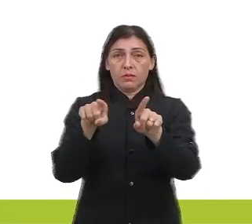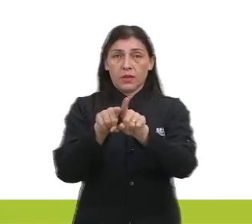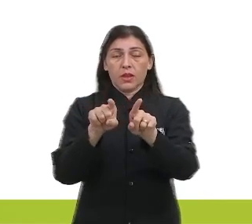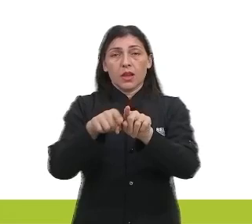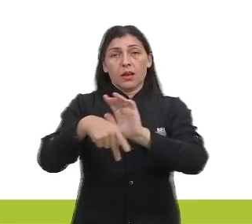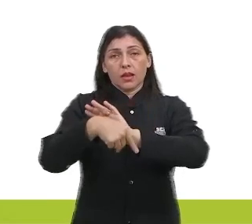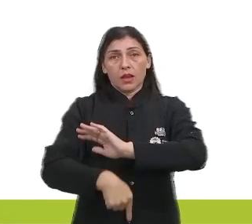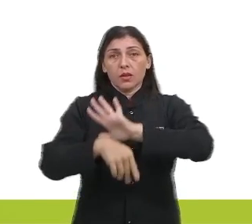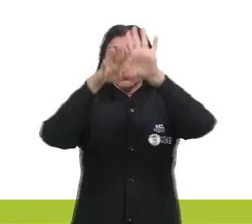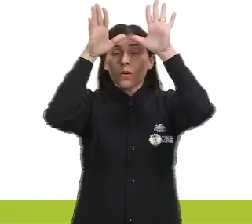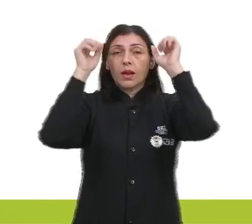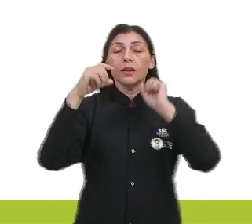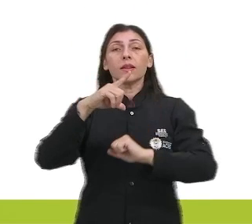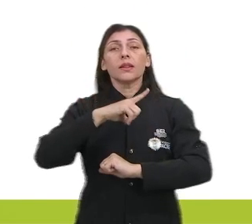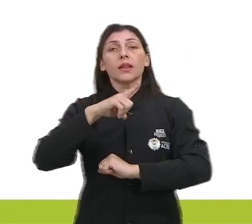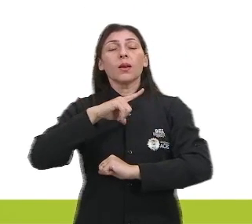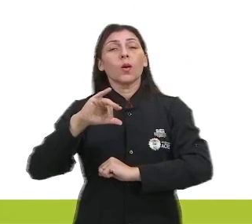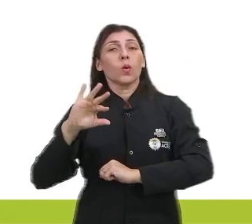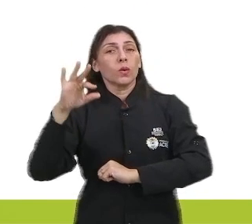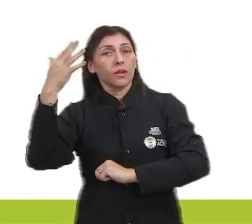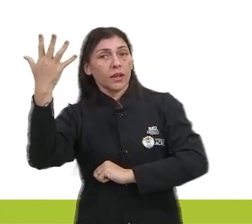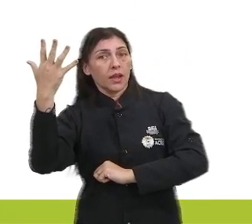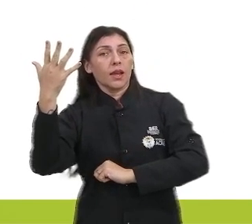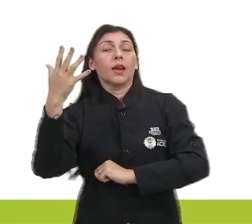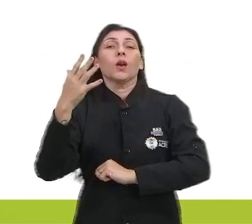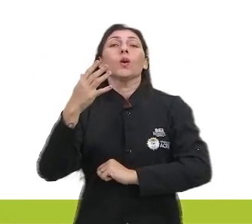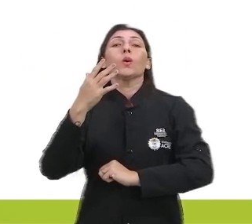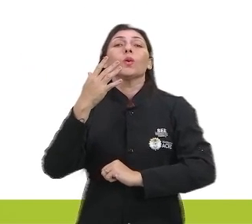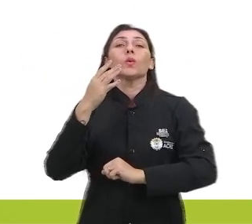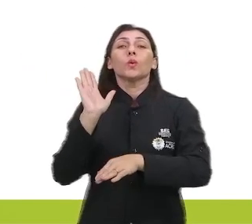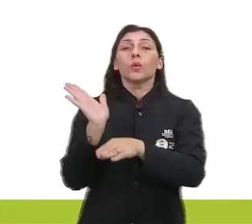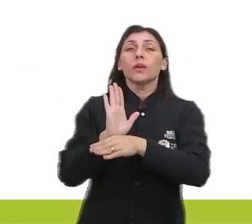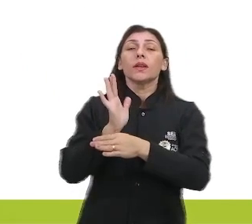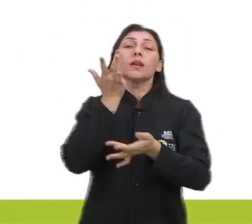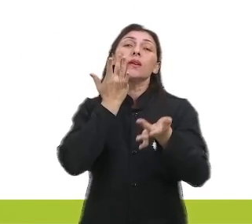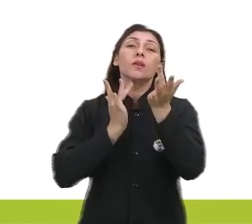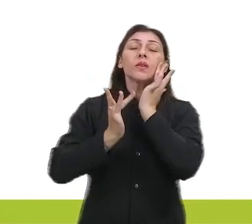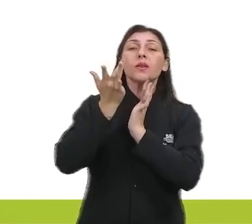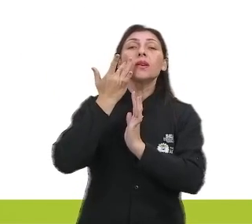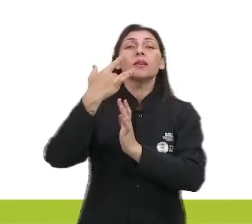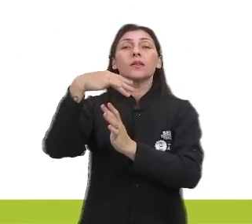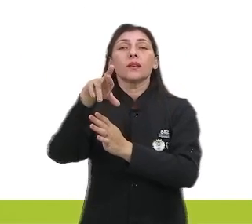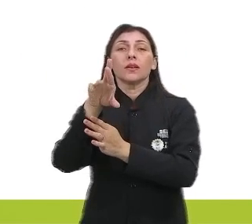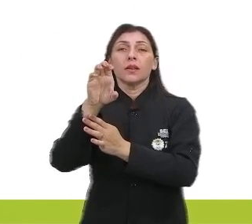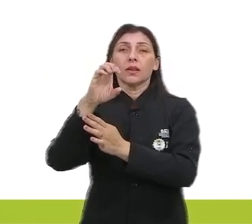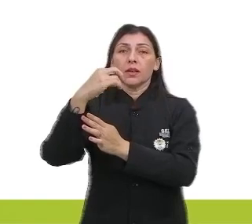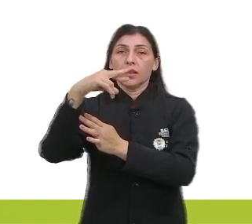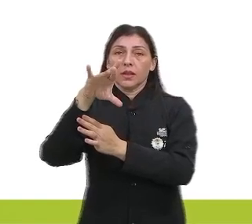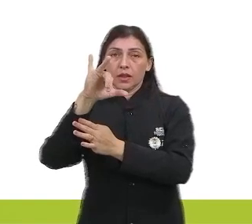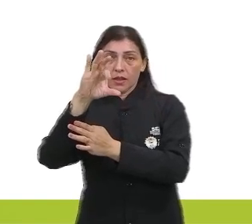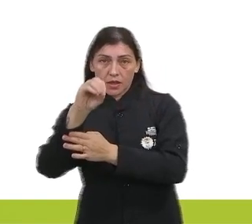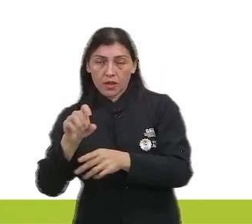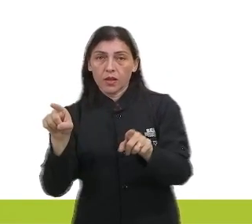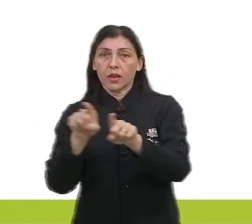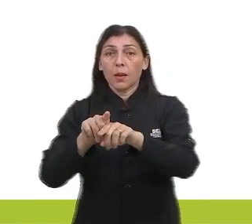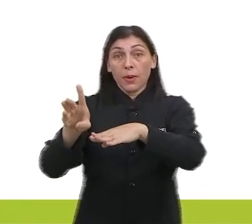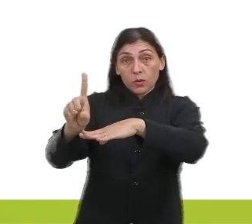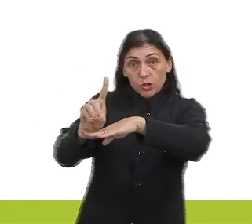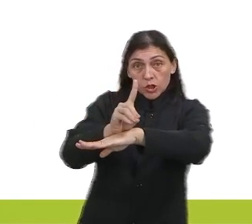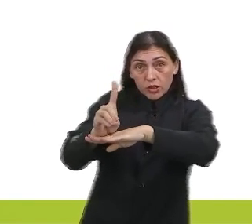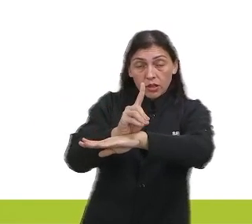Aqui no Acre nós temos, acontece novamente no Cine Teatro Recreio, mas em outras ideias também pode acontecer de modo digital,